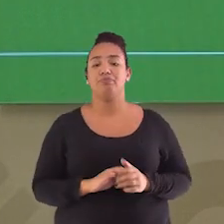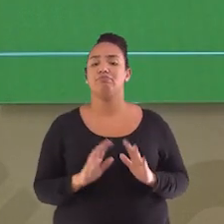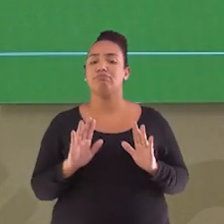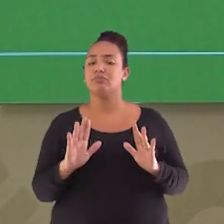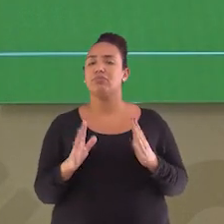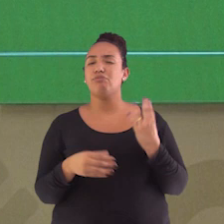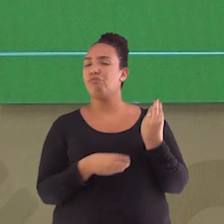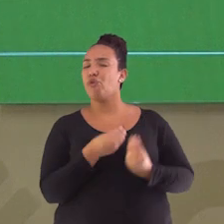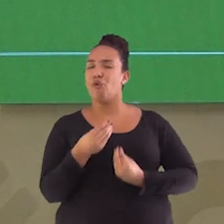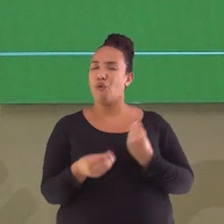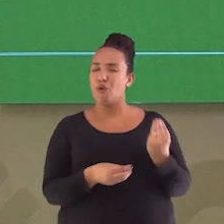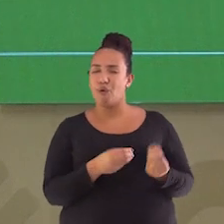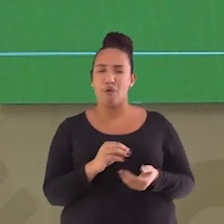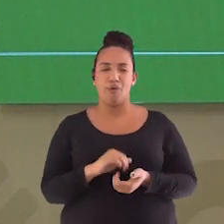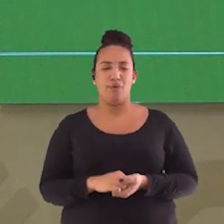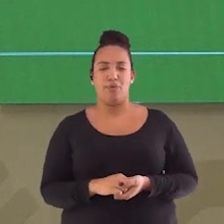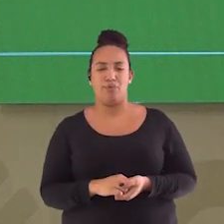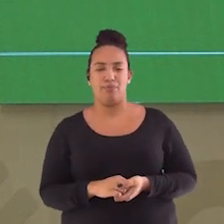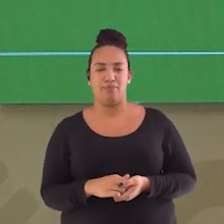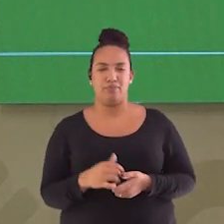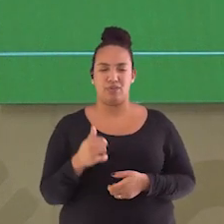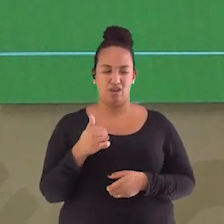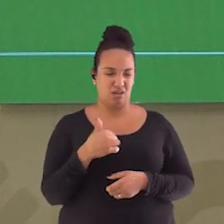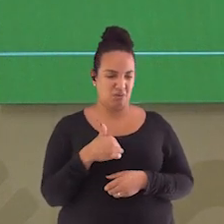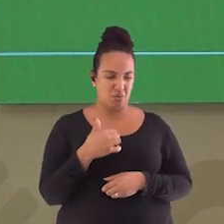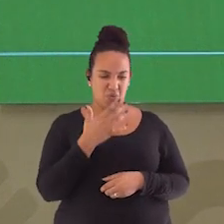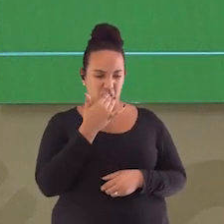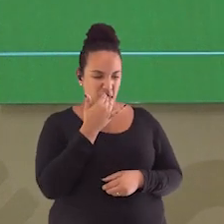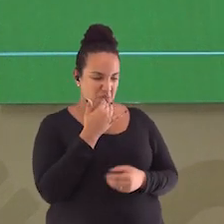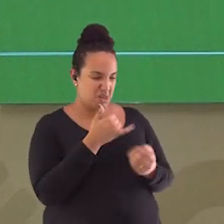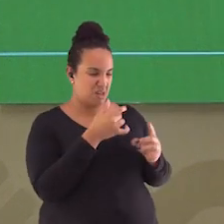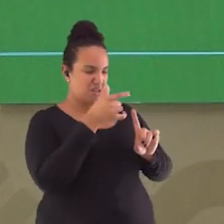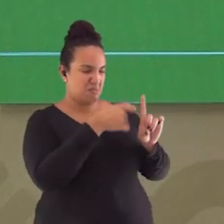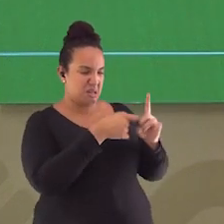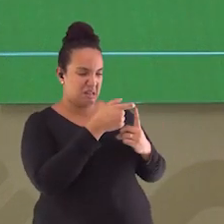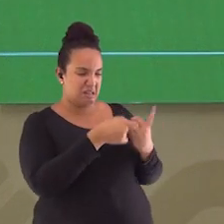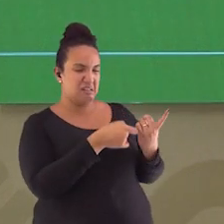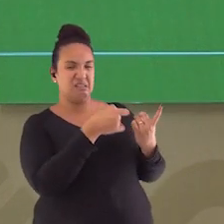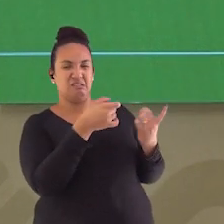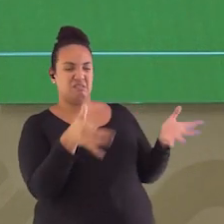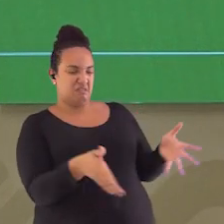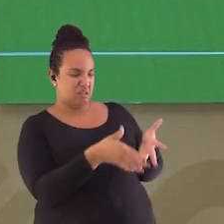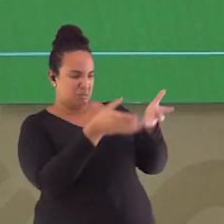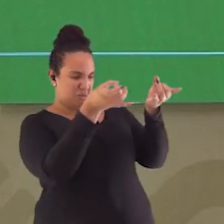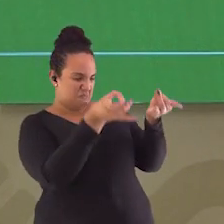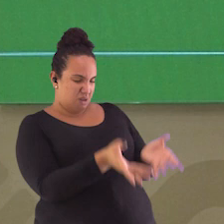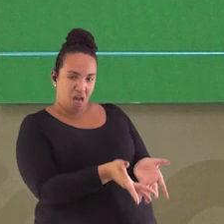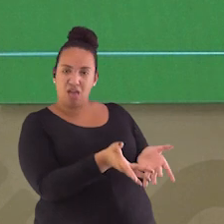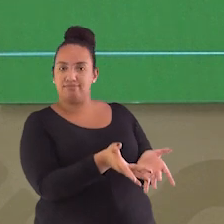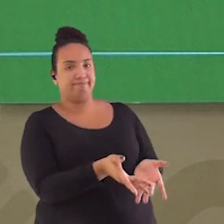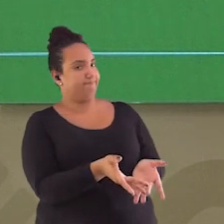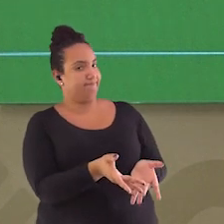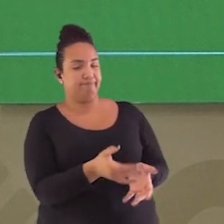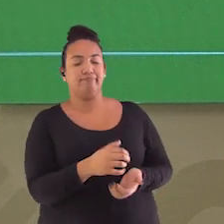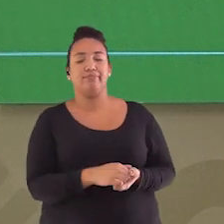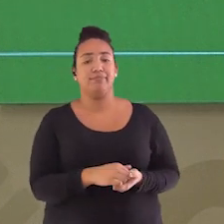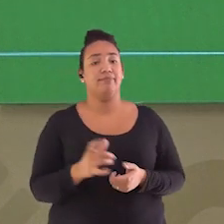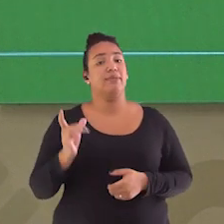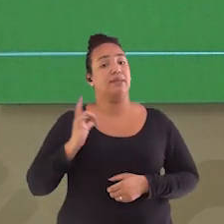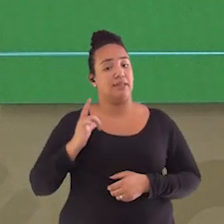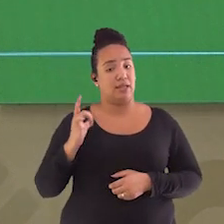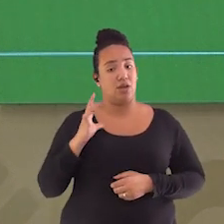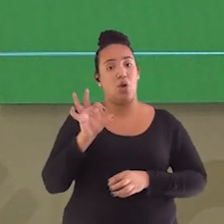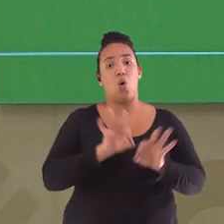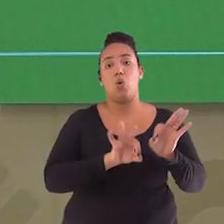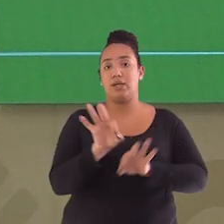funciona, né? É só chegar lá, jogar um monte de resto de comida, casca de verdura ou madeira? Não é bem assim? Existe tanto uma organização